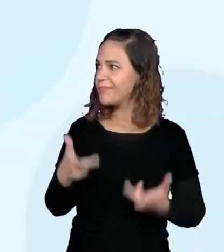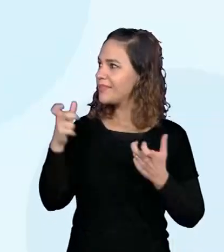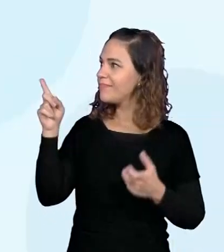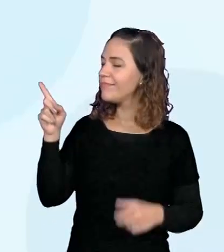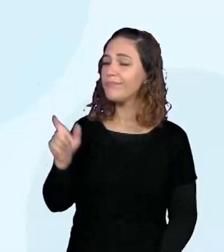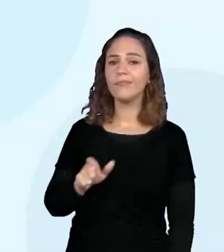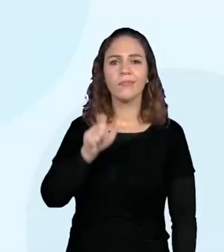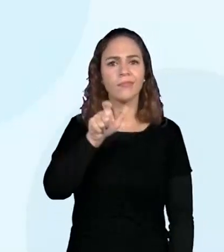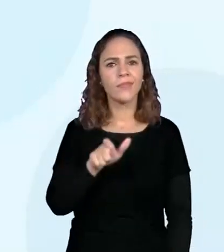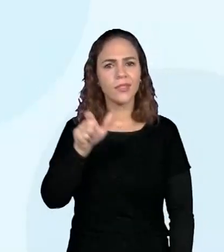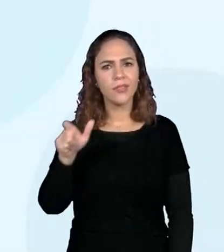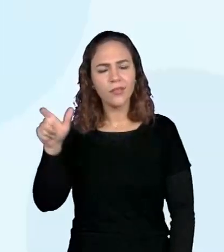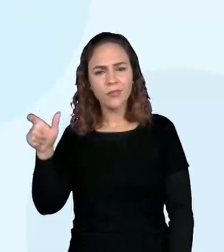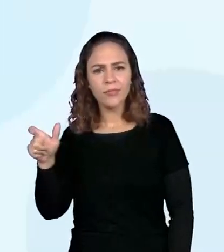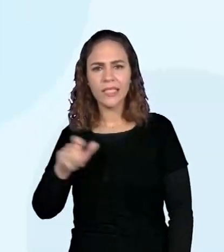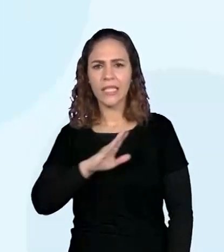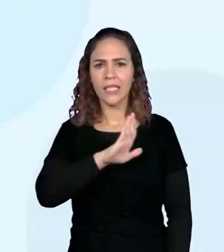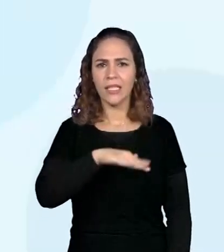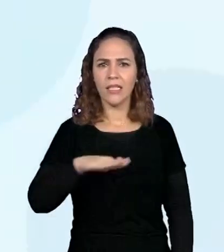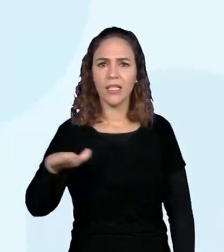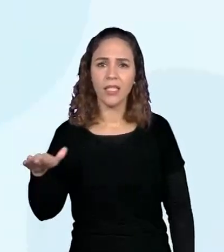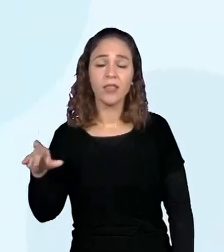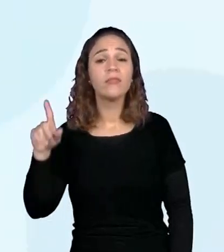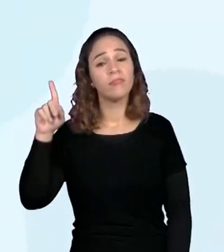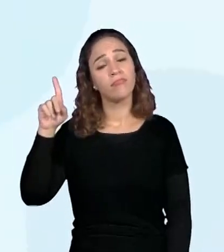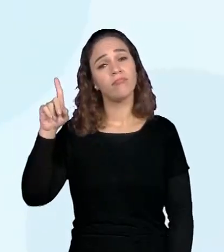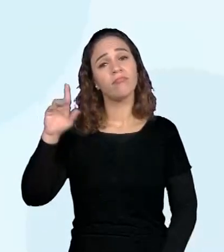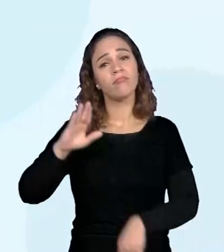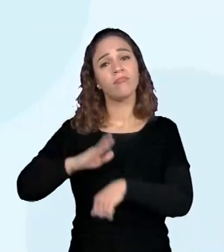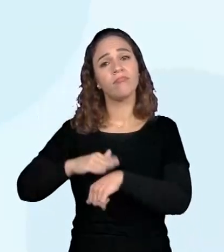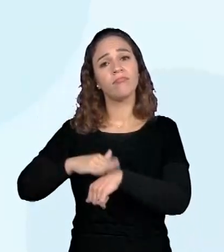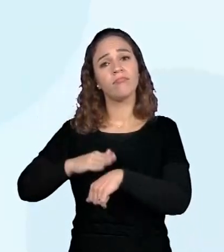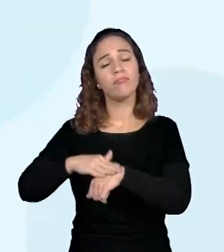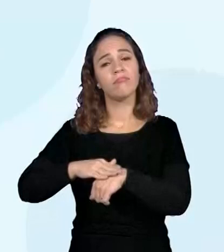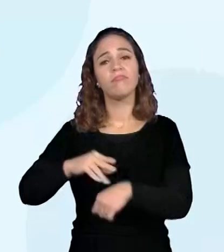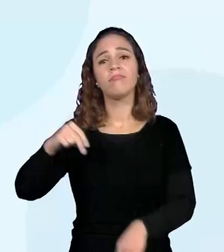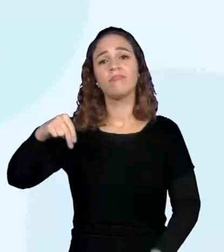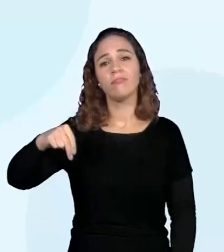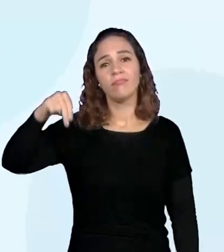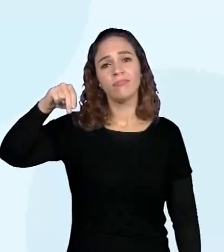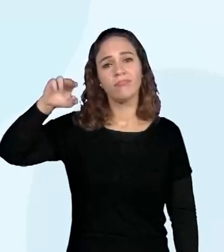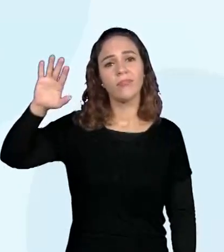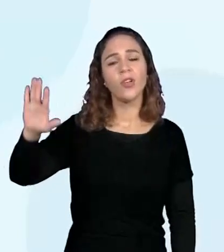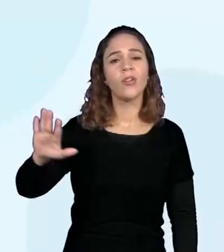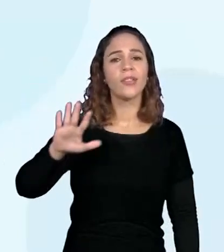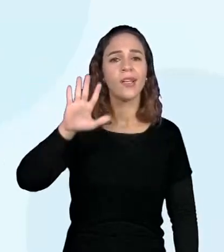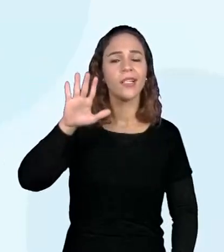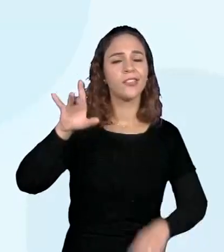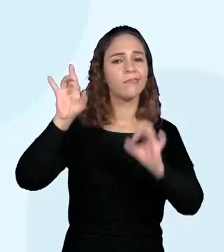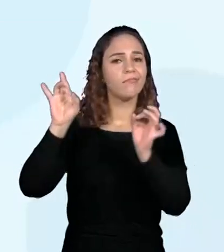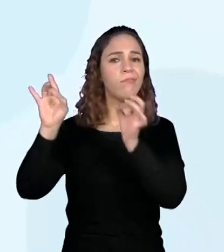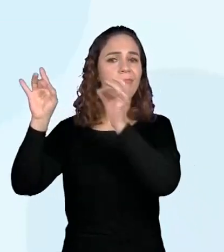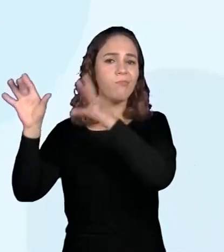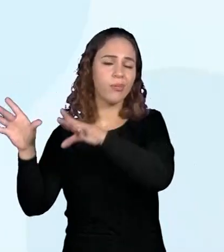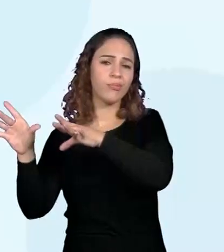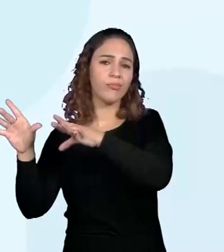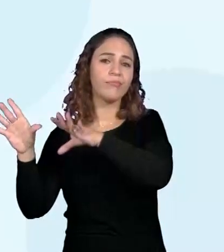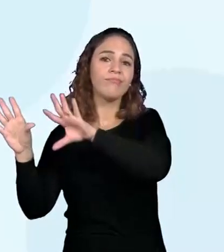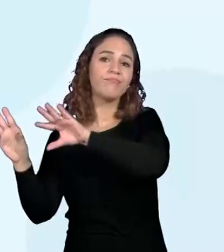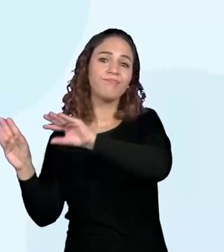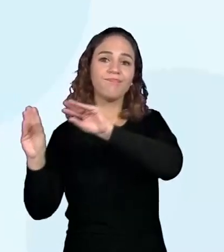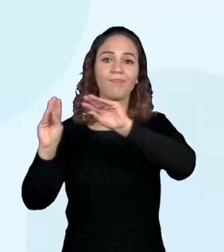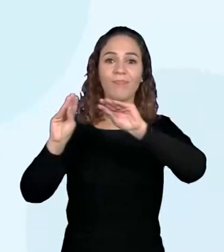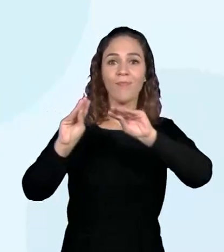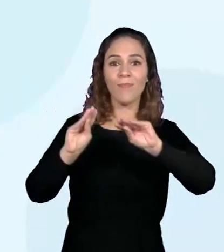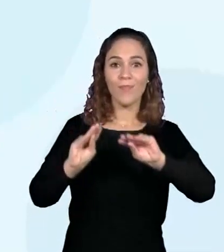estão fazendo aí um processo que a gente chama de processo migratório, um processo de migração do Nordeste para o